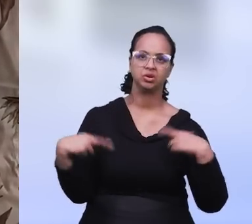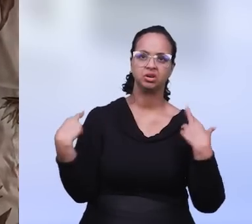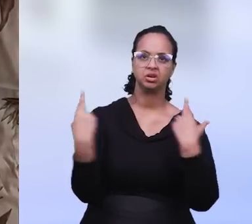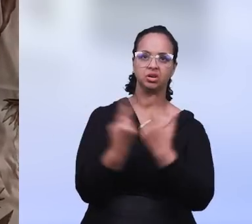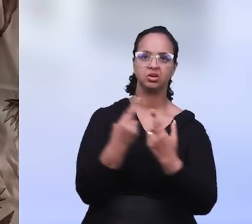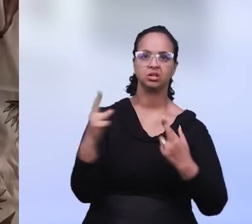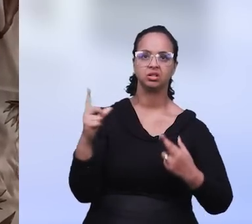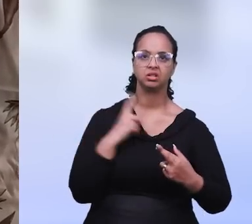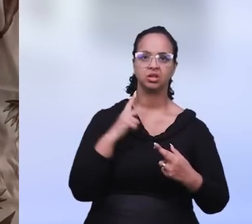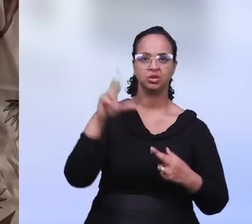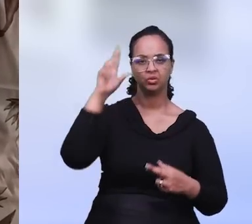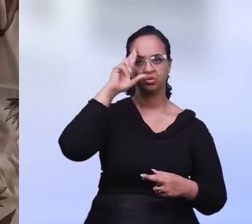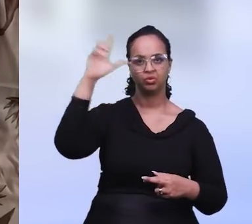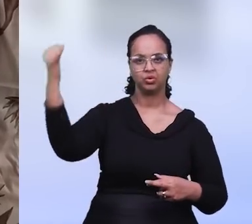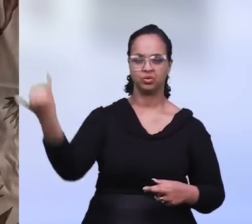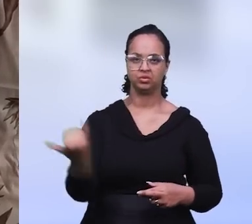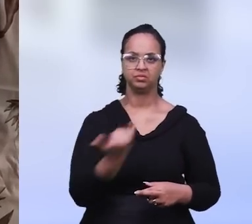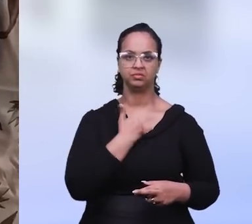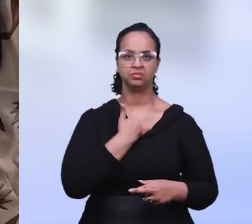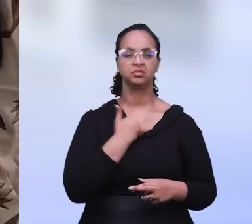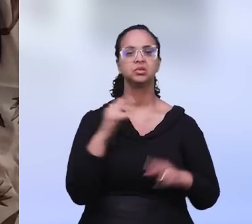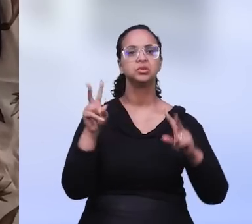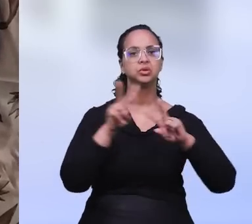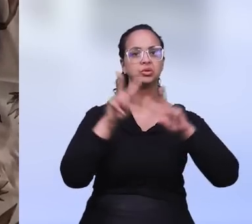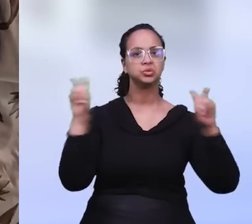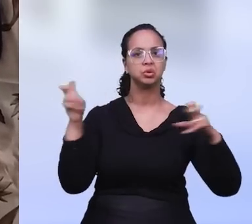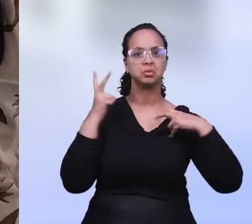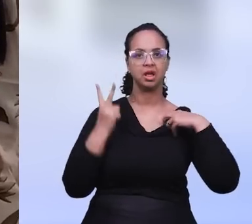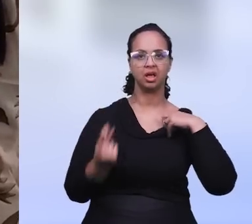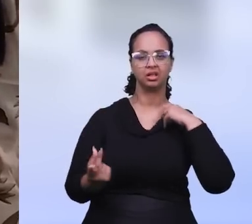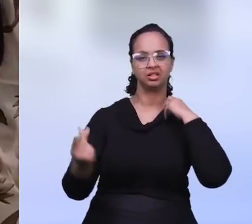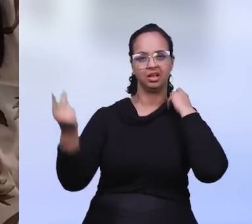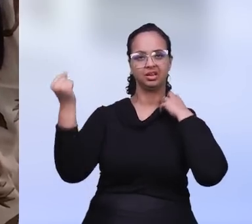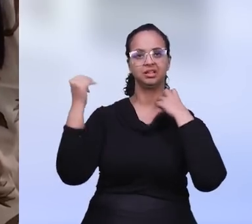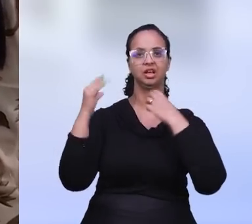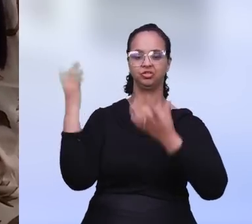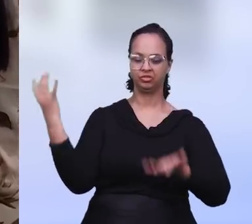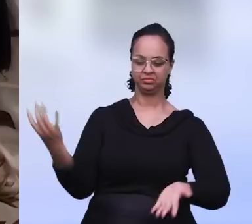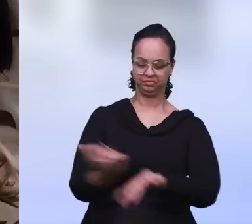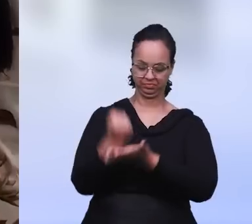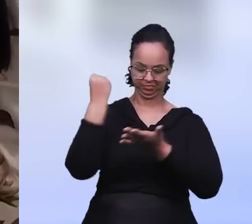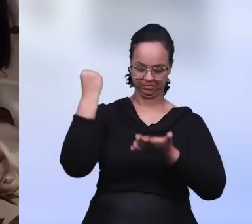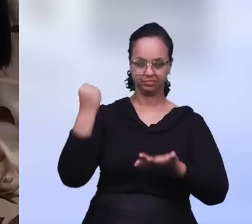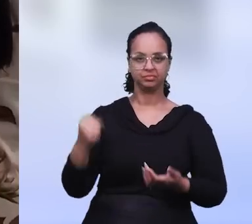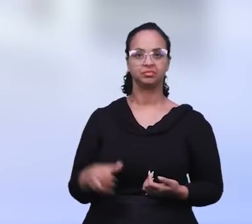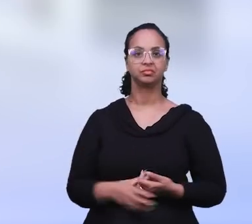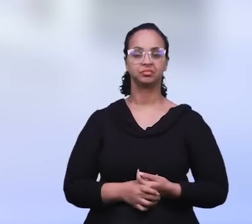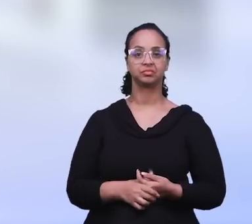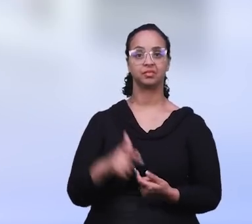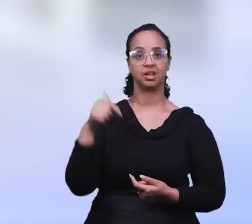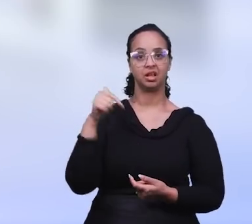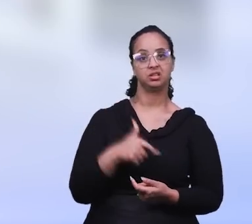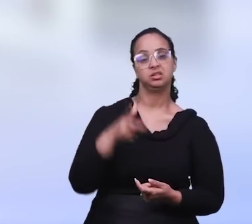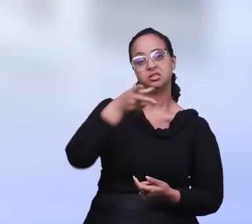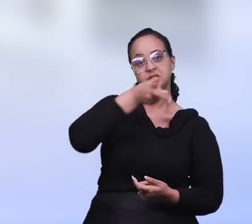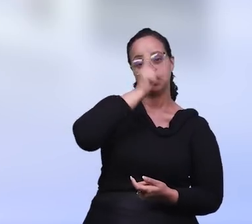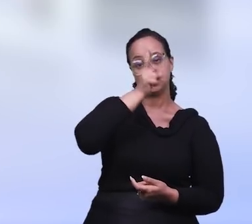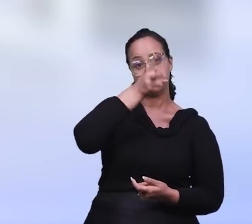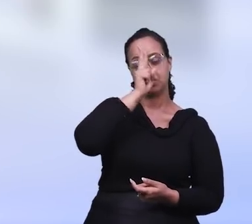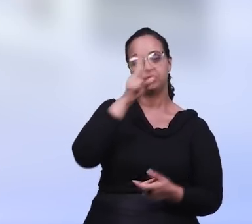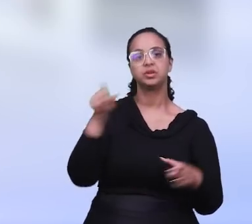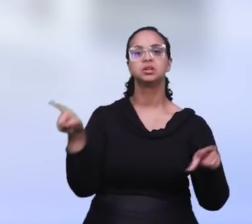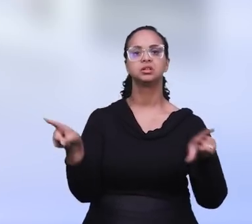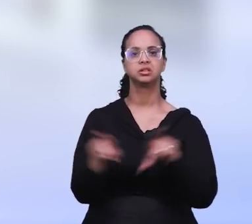e ali ouvirem a mensagem que o Senhor separou para eles sobre eternidade. Arrebatamento. Nesta última segunda-feira,